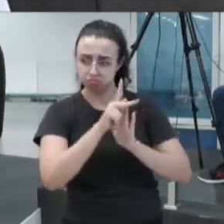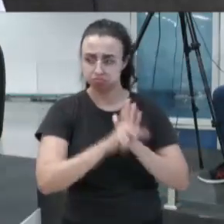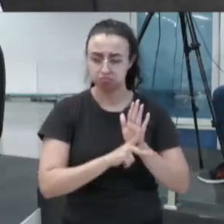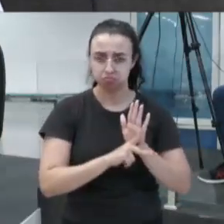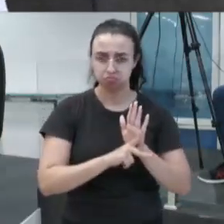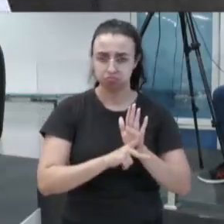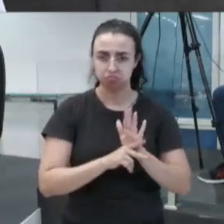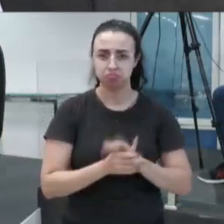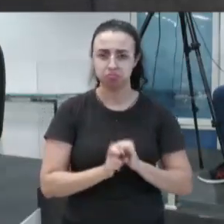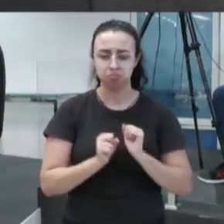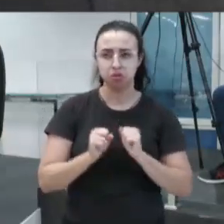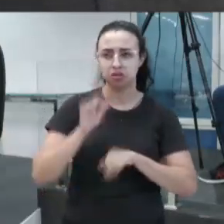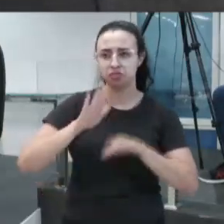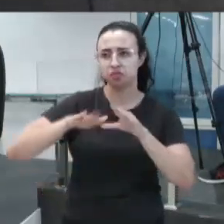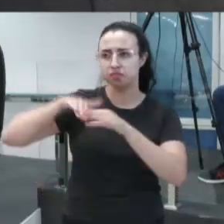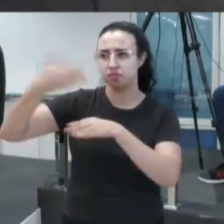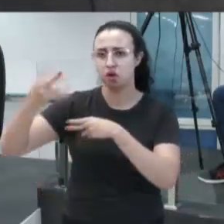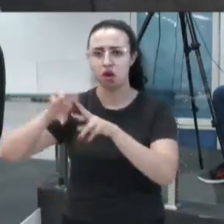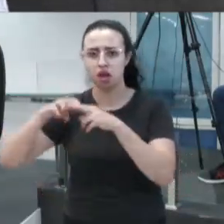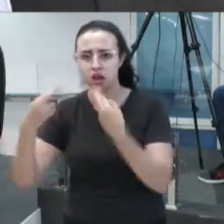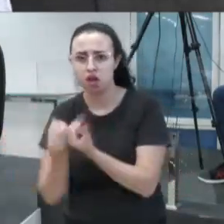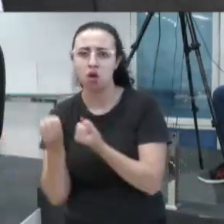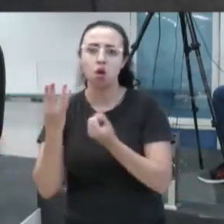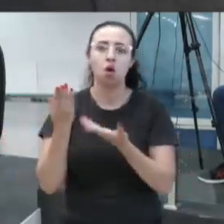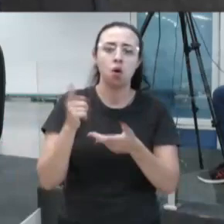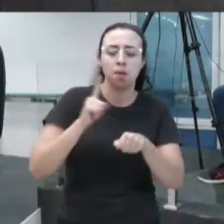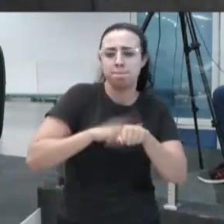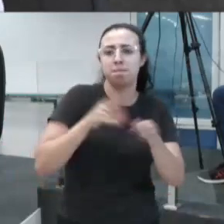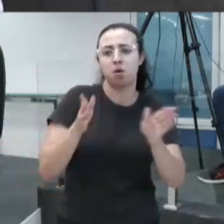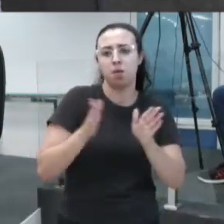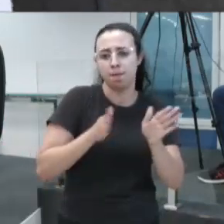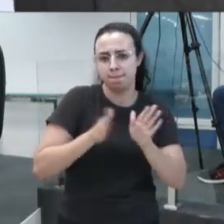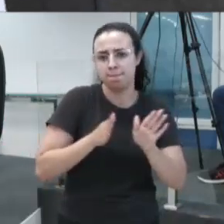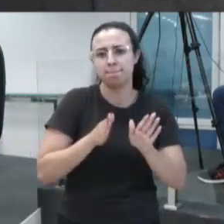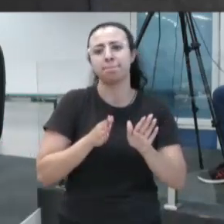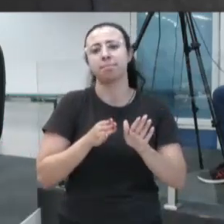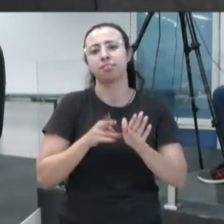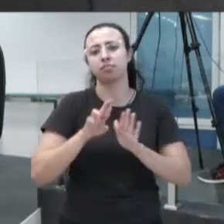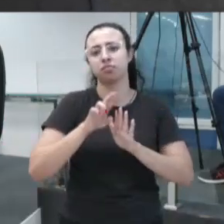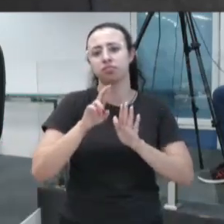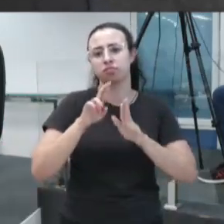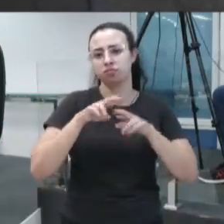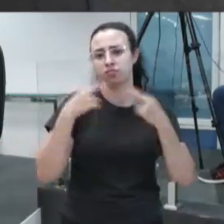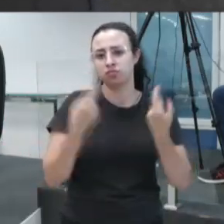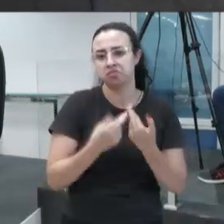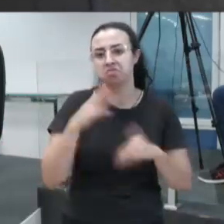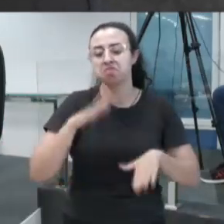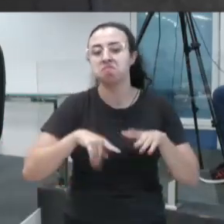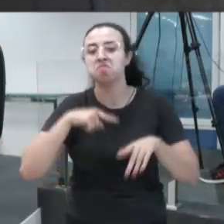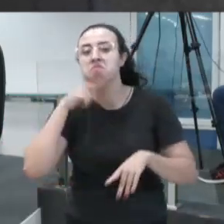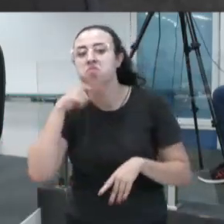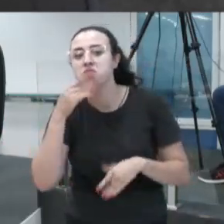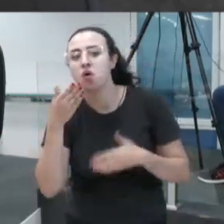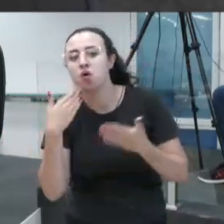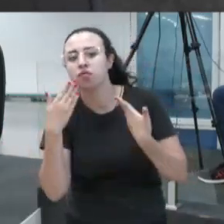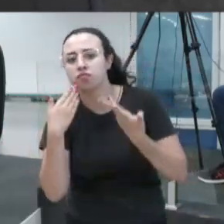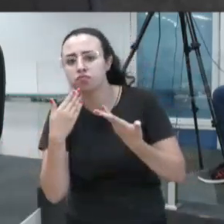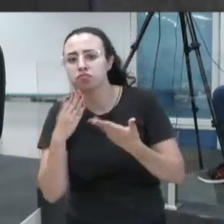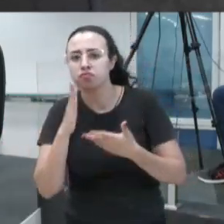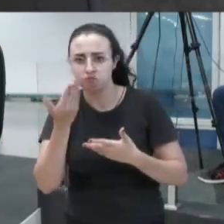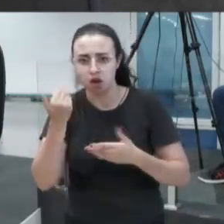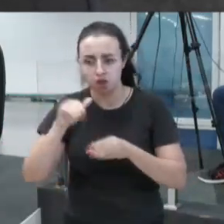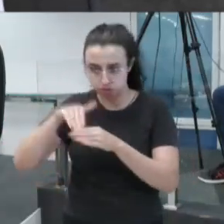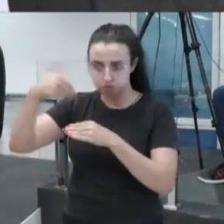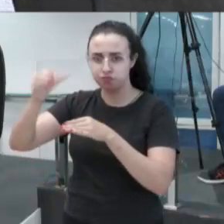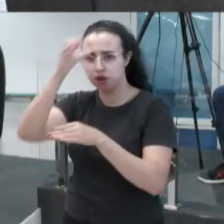da reunião, pode ser fora também, pode falar, ah, eu não podia falar, vamos lá fora, vamos fazer um debate, a gente abre uma live